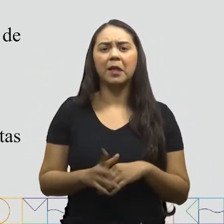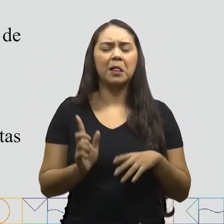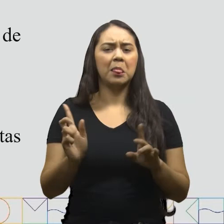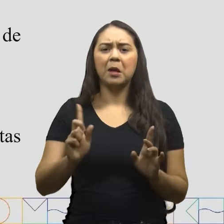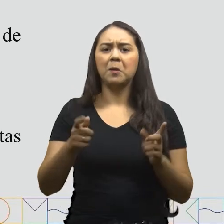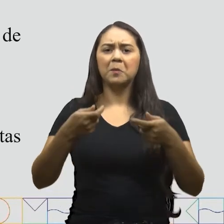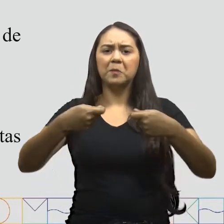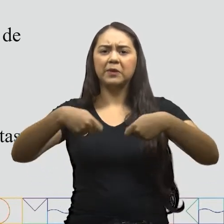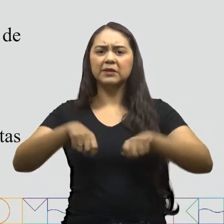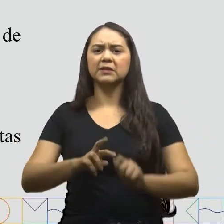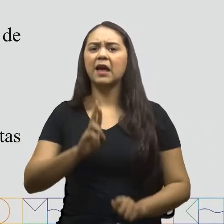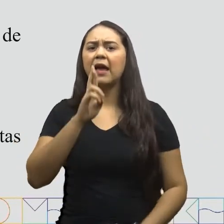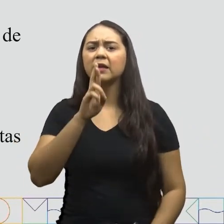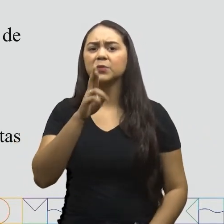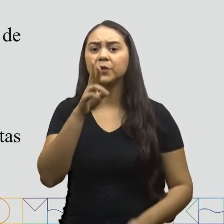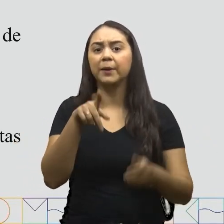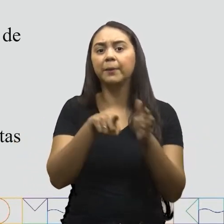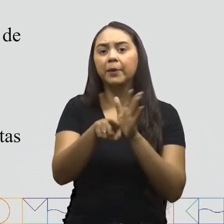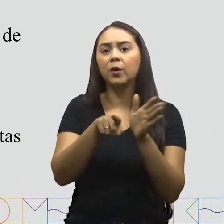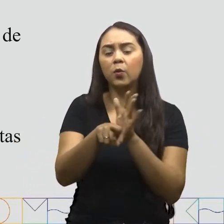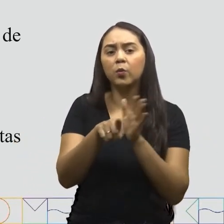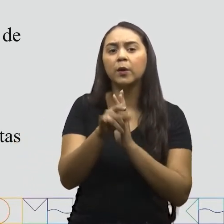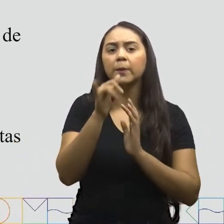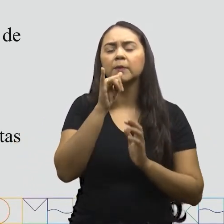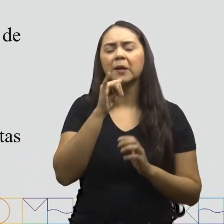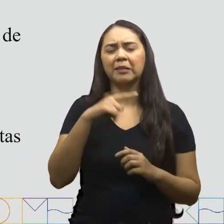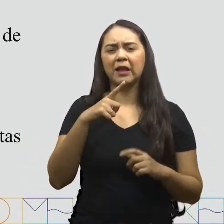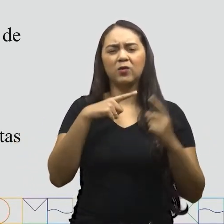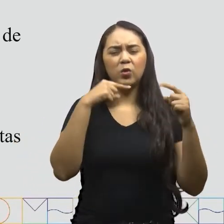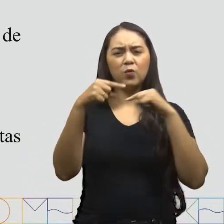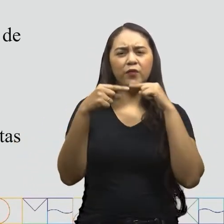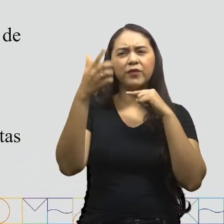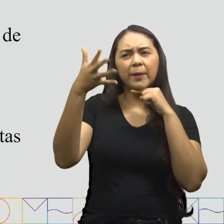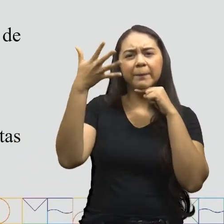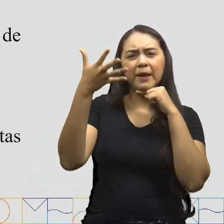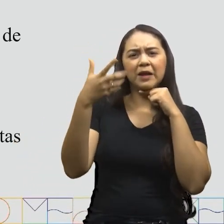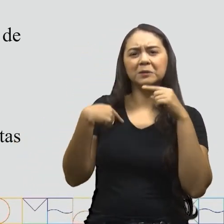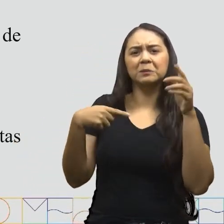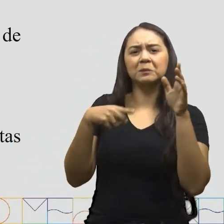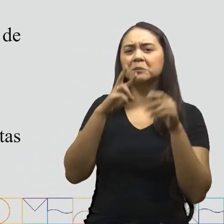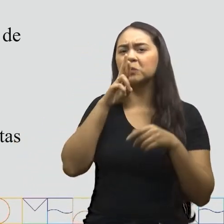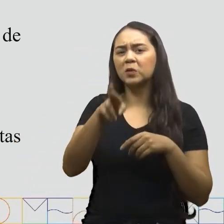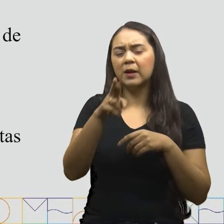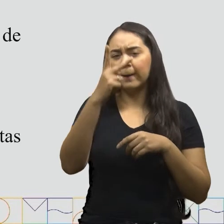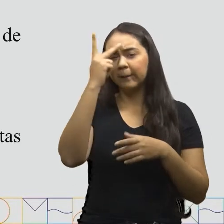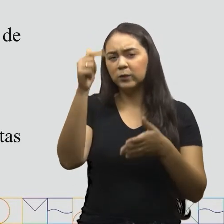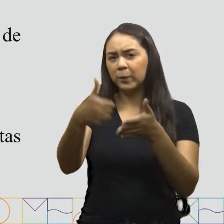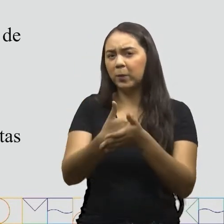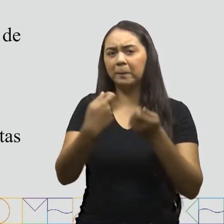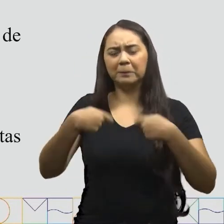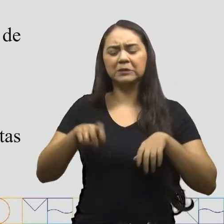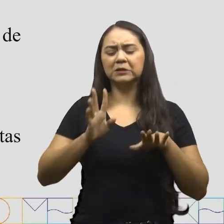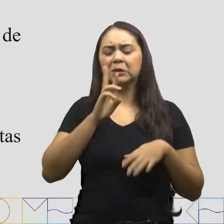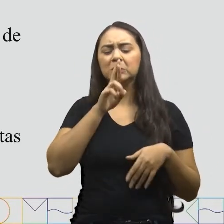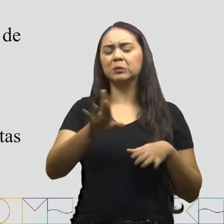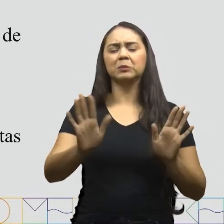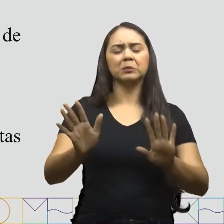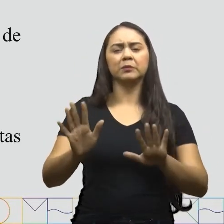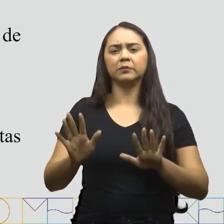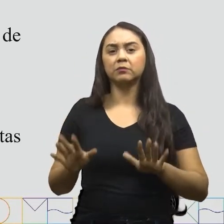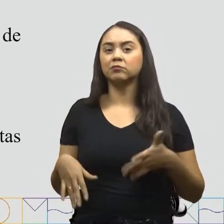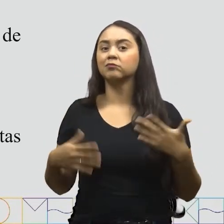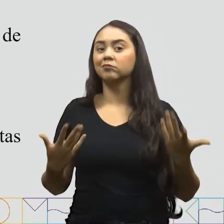Não perguntas Que surgirem sobre a apresentação oral Que fizemos Será mesmo que não precisamos? De